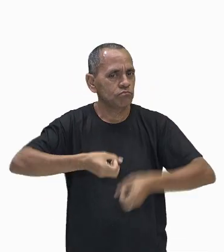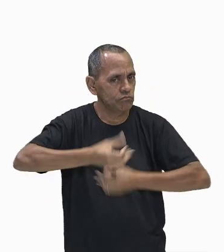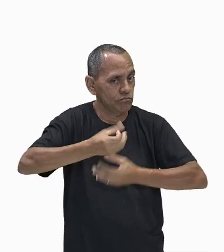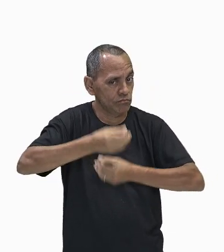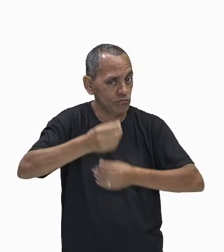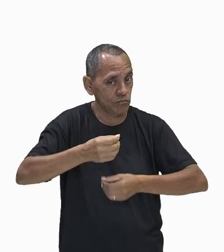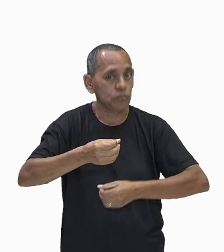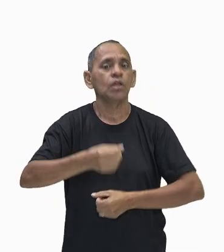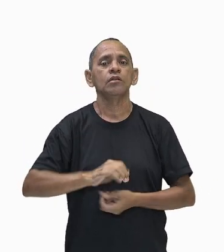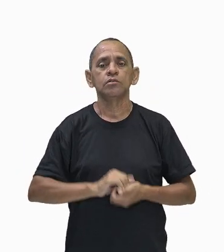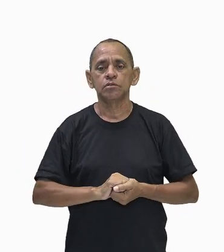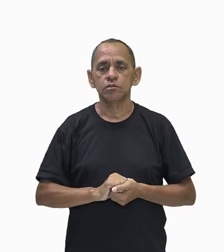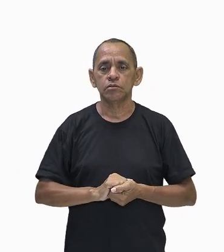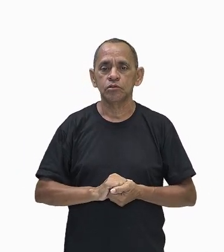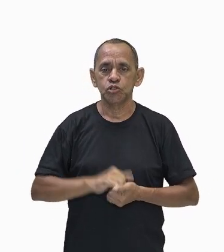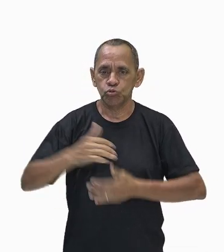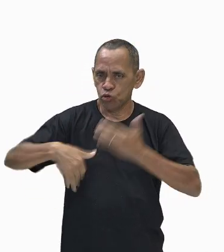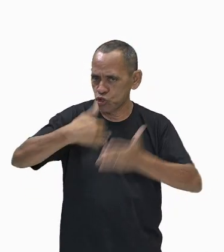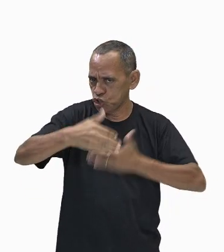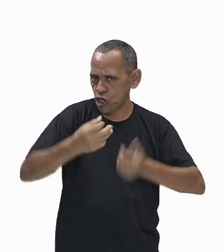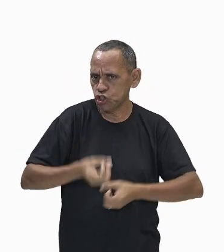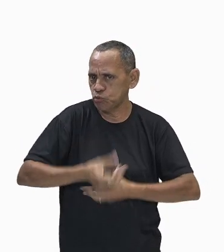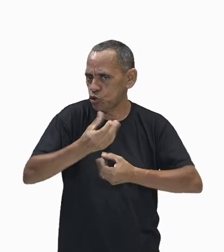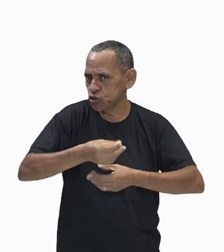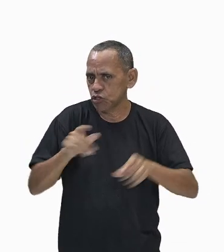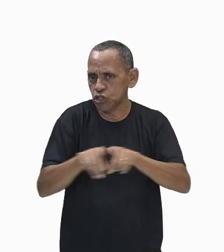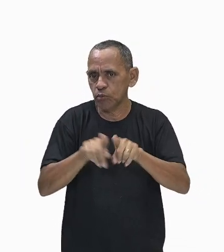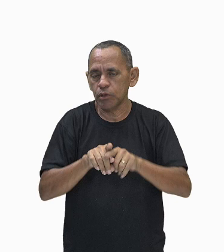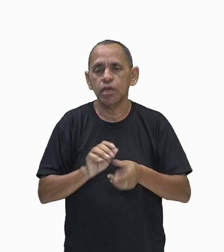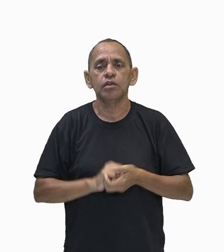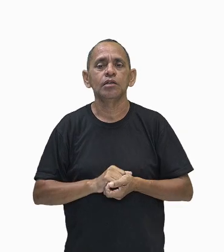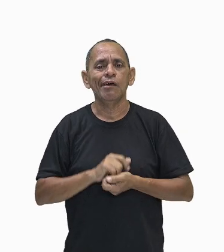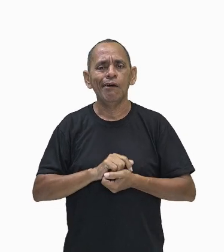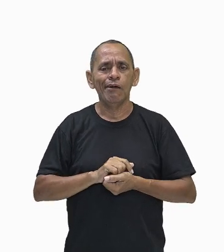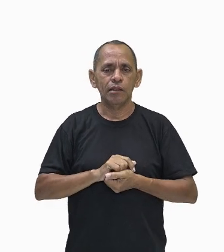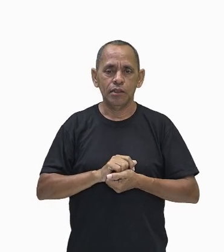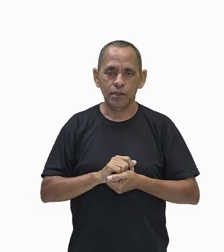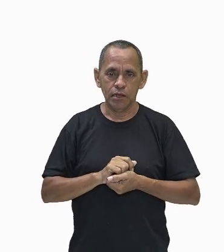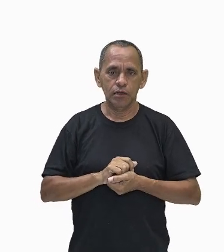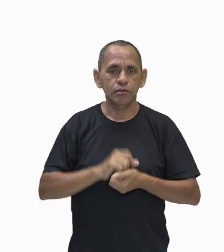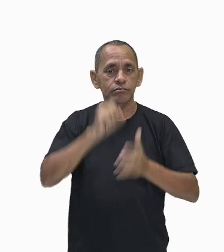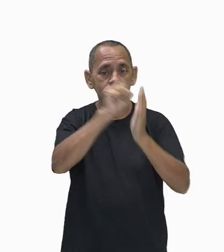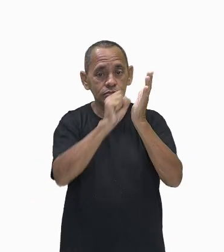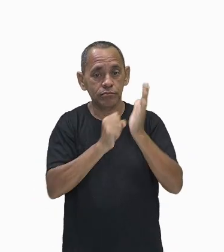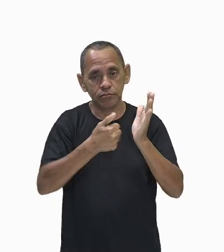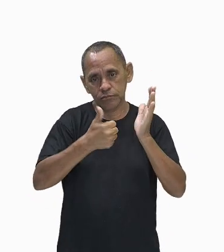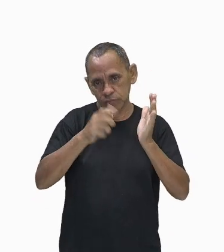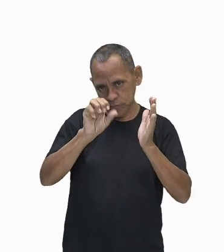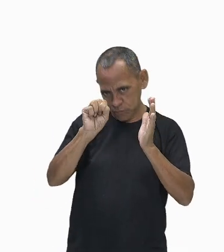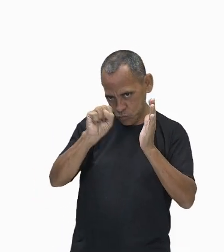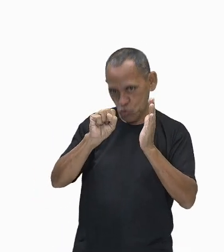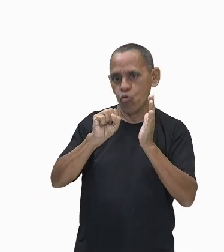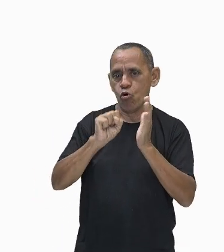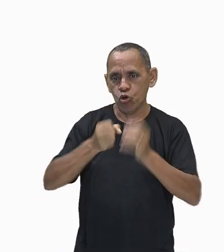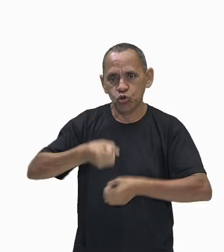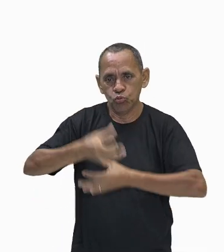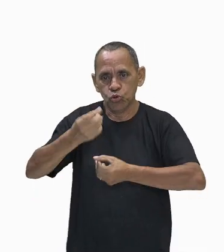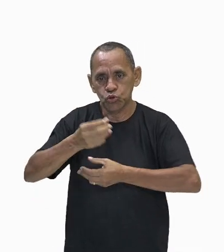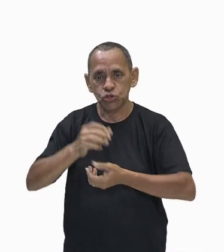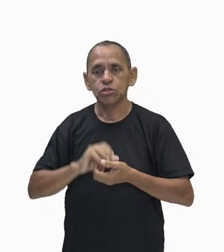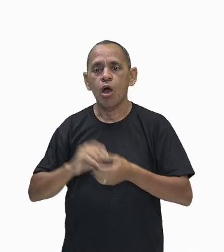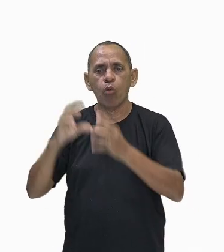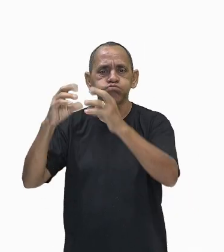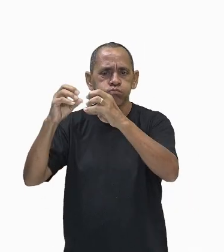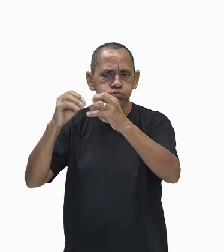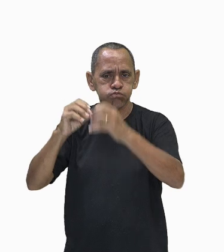No século XVIII, o crescimento do comércio do algodão na Inglaterra levou a burguesia, os burgueses, a